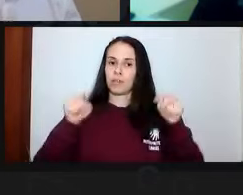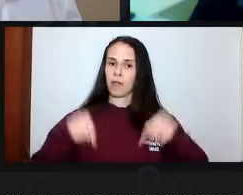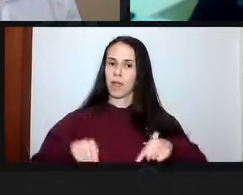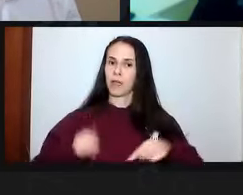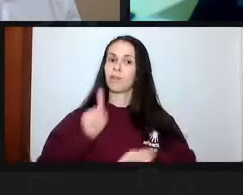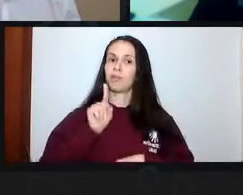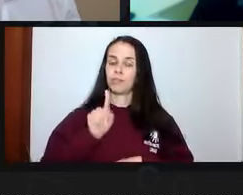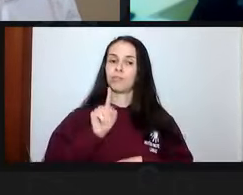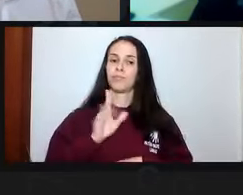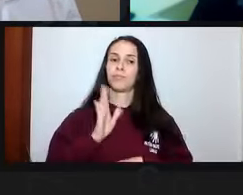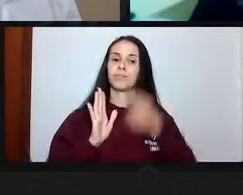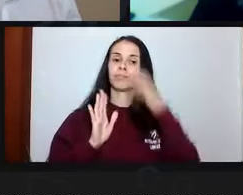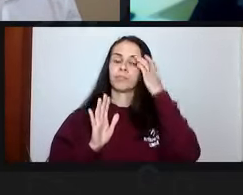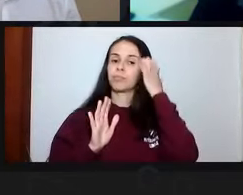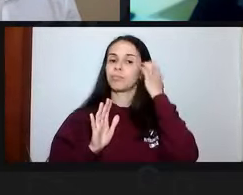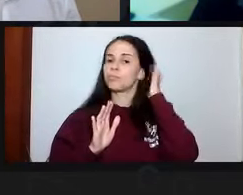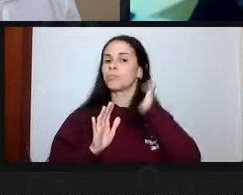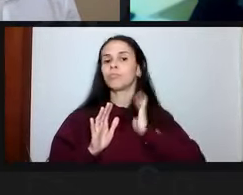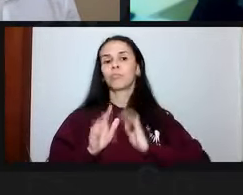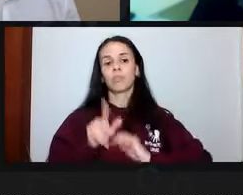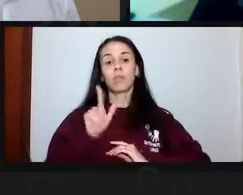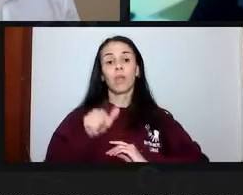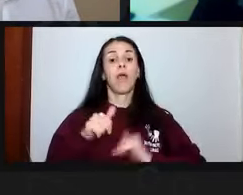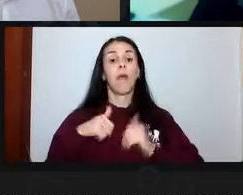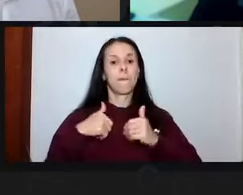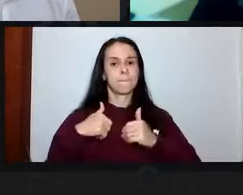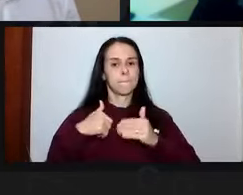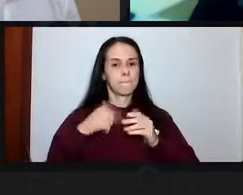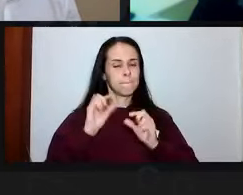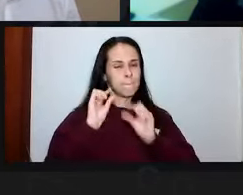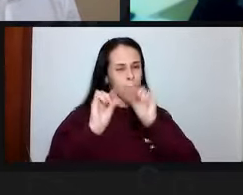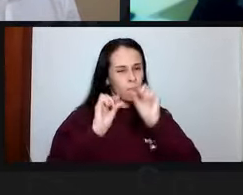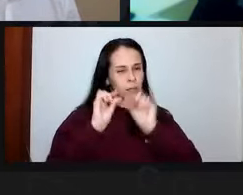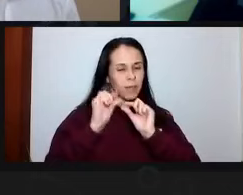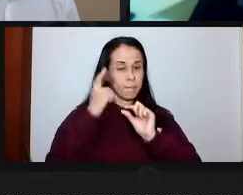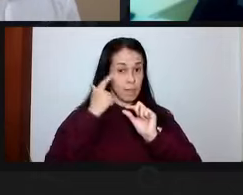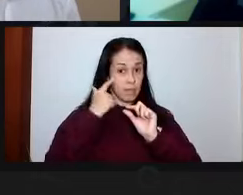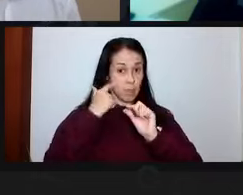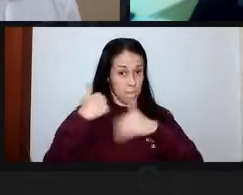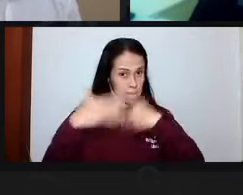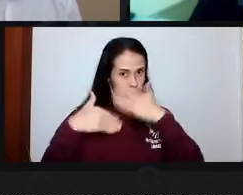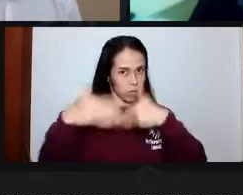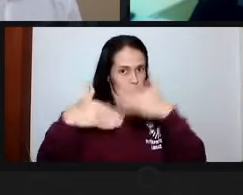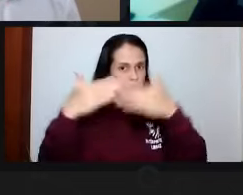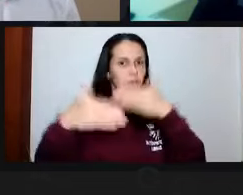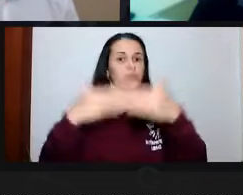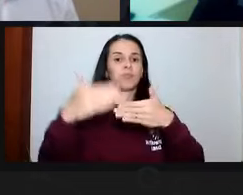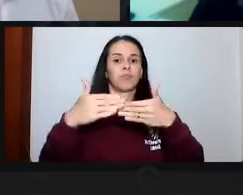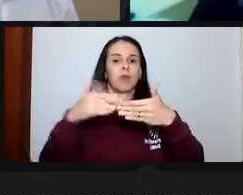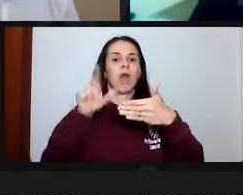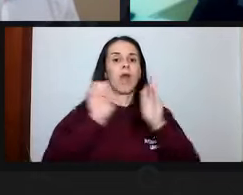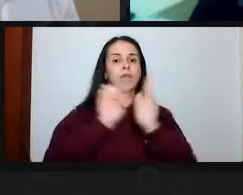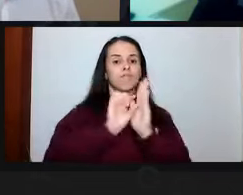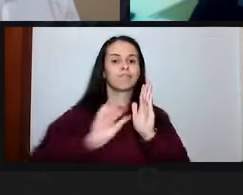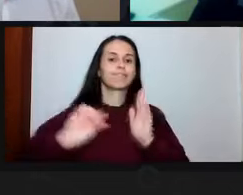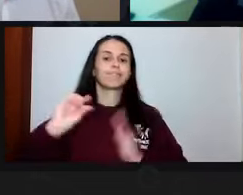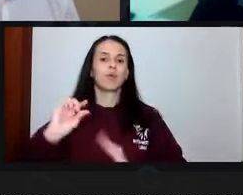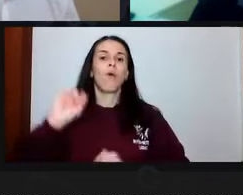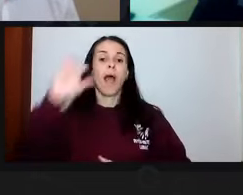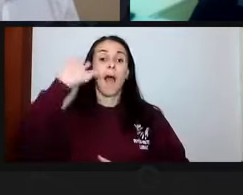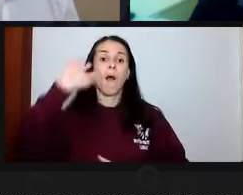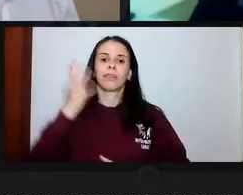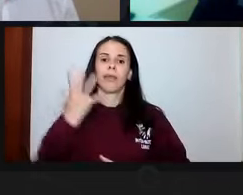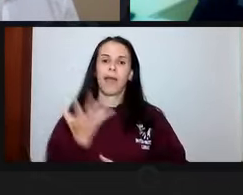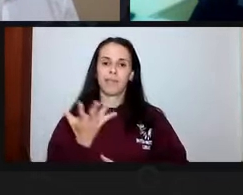parte do processo da reforma administrativa, é uma sinalização de como as coisas vão acontecer em relação